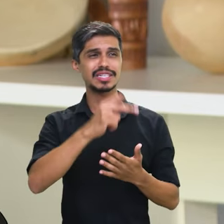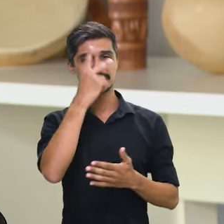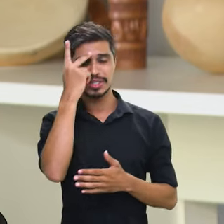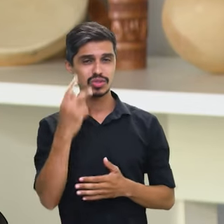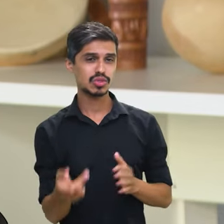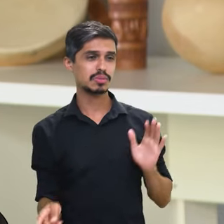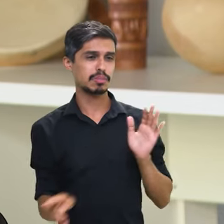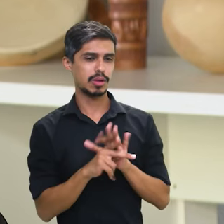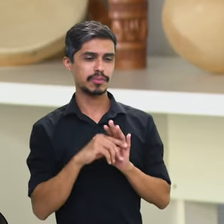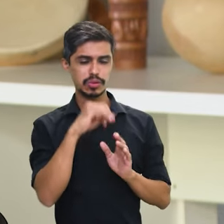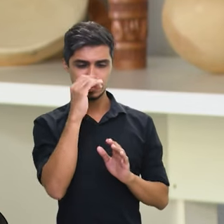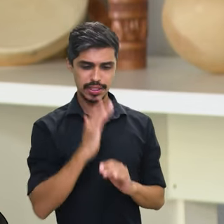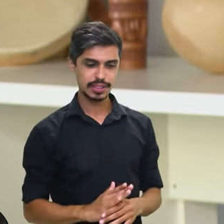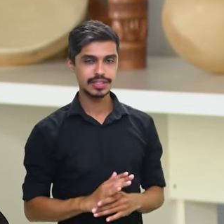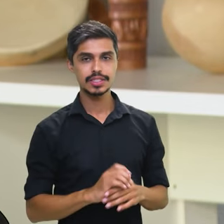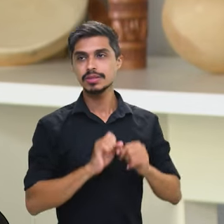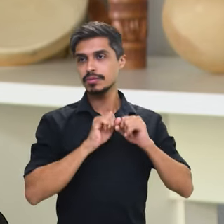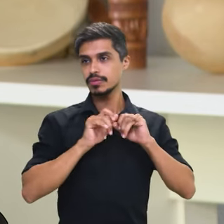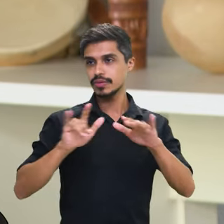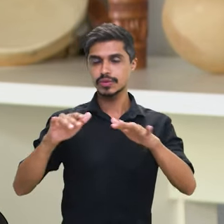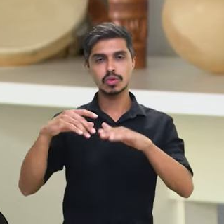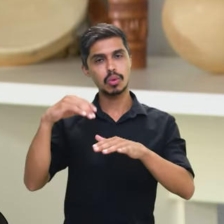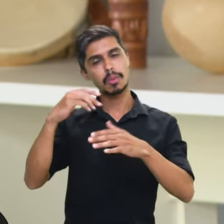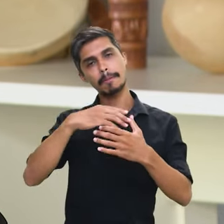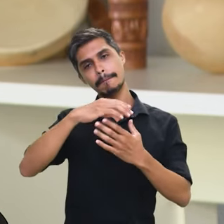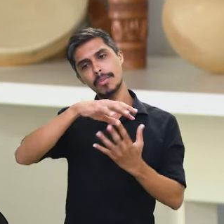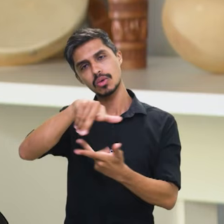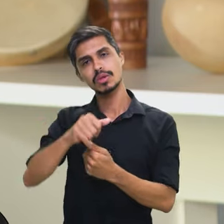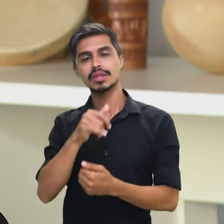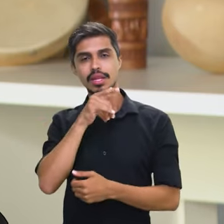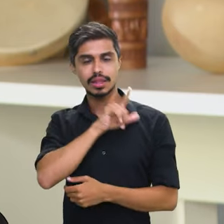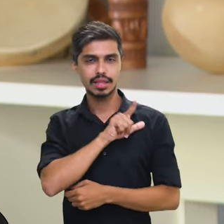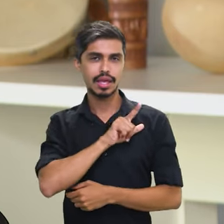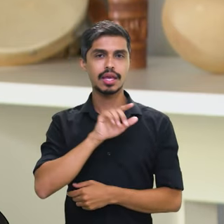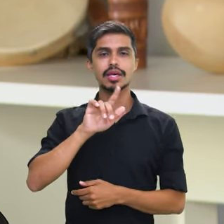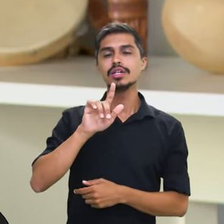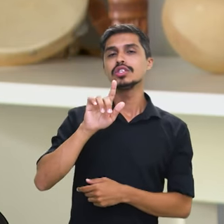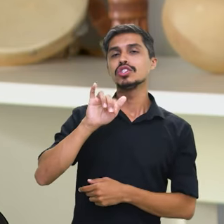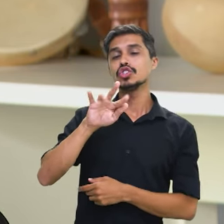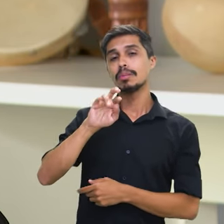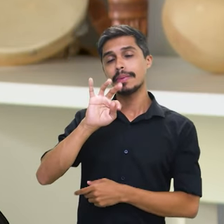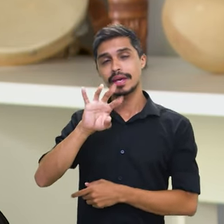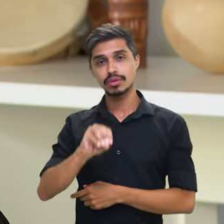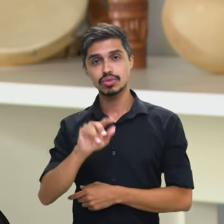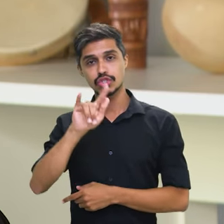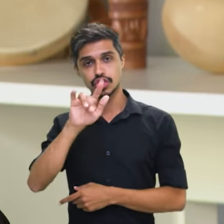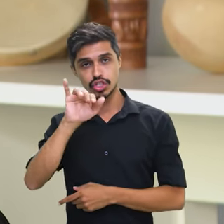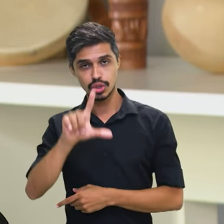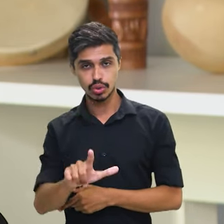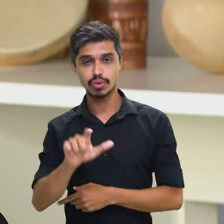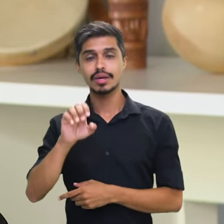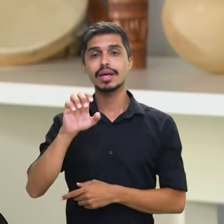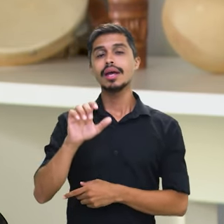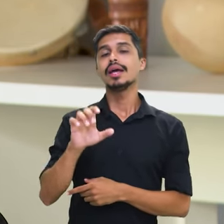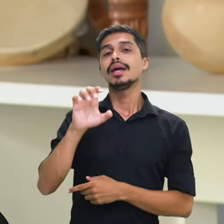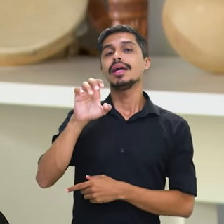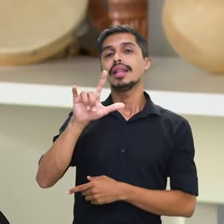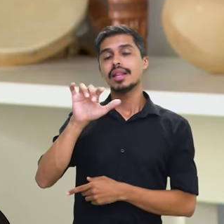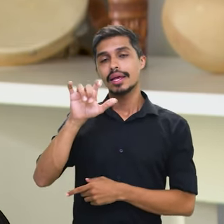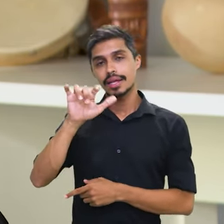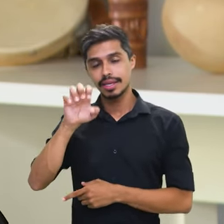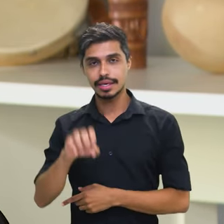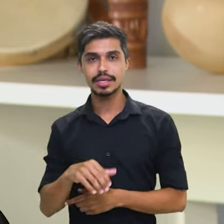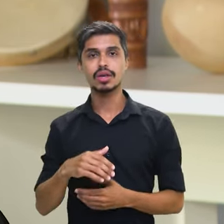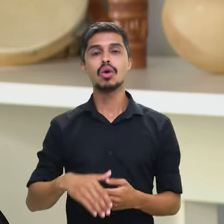ícones brasileiros que circulam por aí, pelo mundo inteiro. Gilberto Gil, Willian Ae, Alcione, na Bahia, o